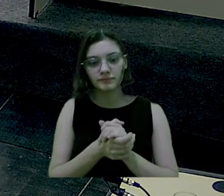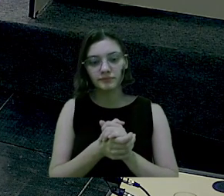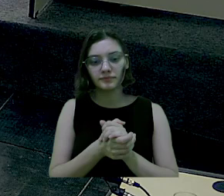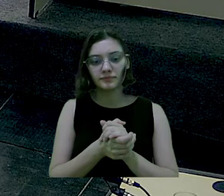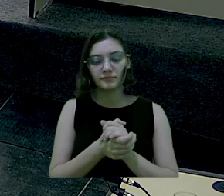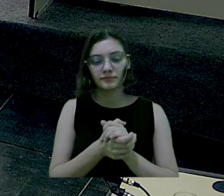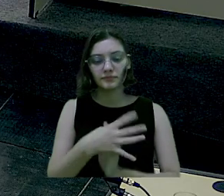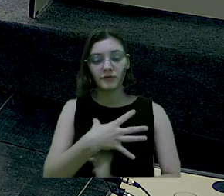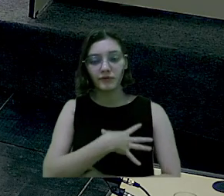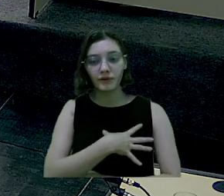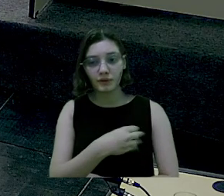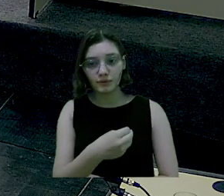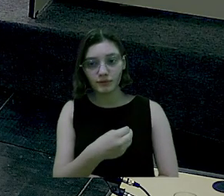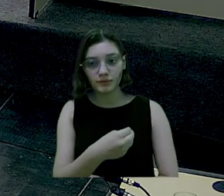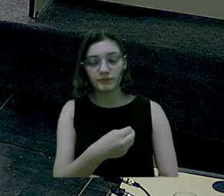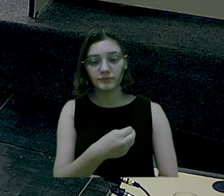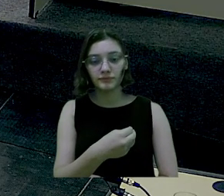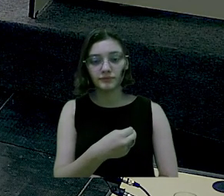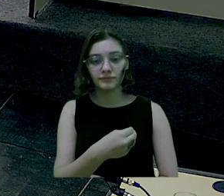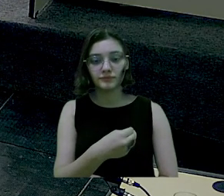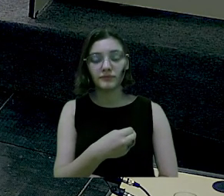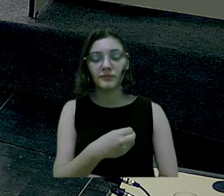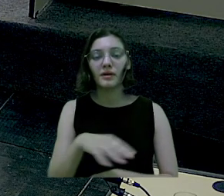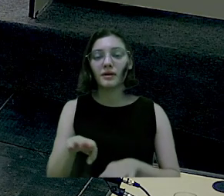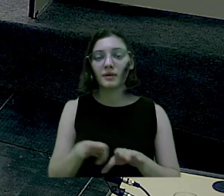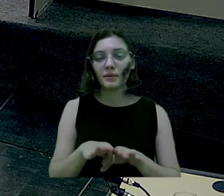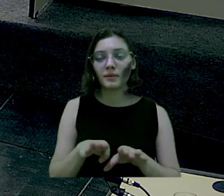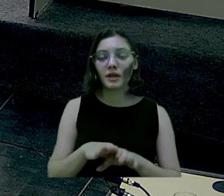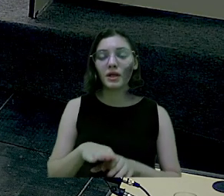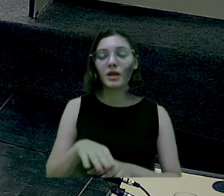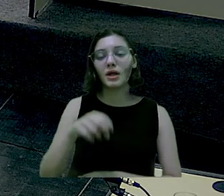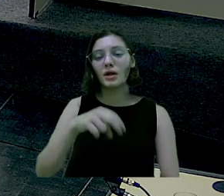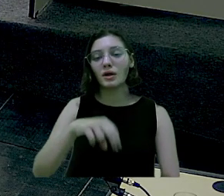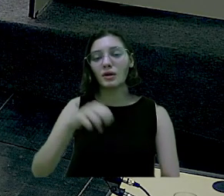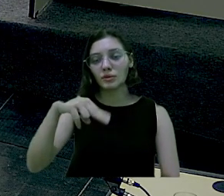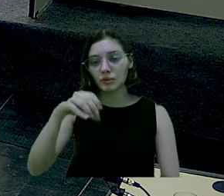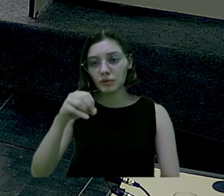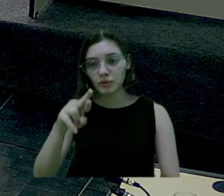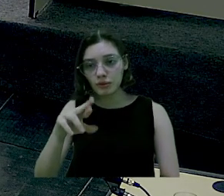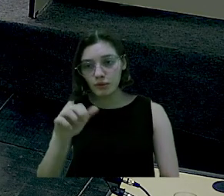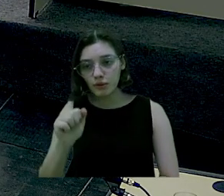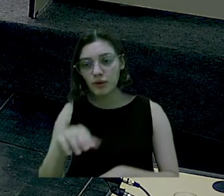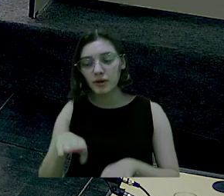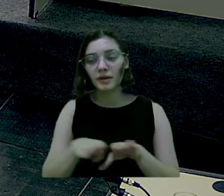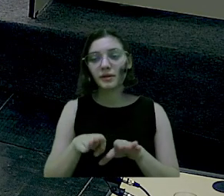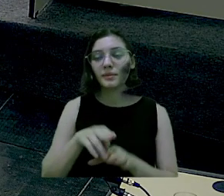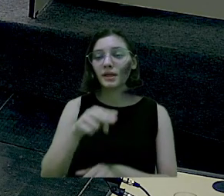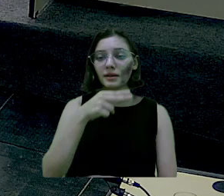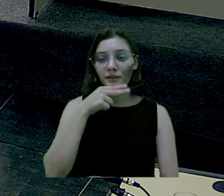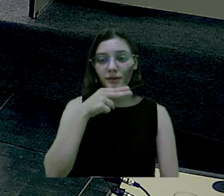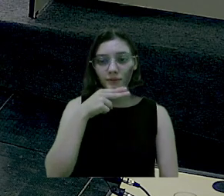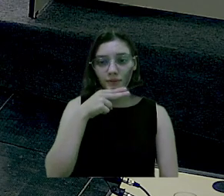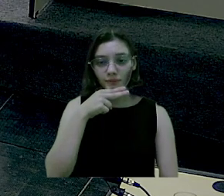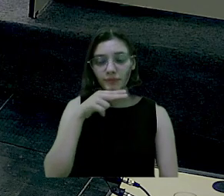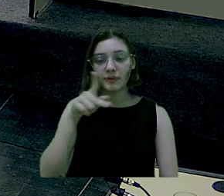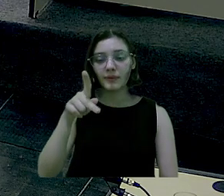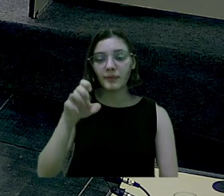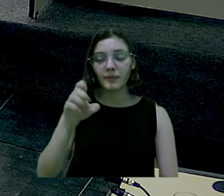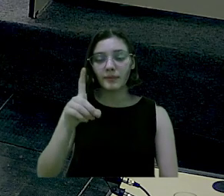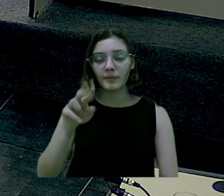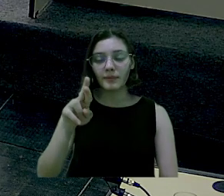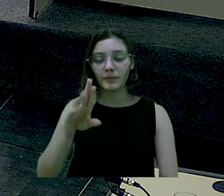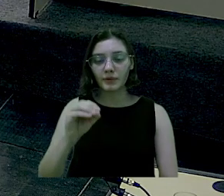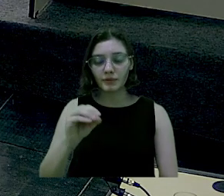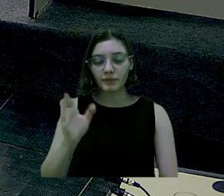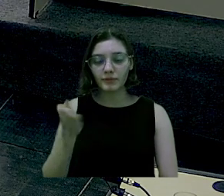para os filhos, para os geros, para nora, netos. Que o senhor